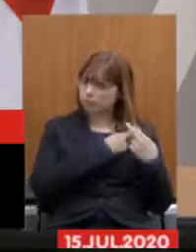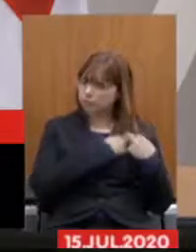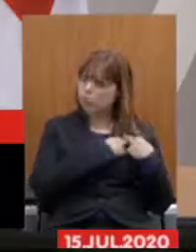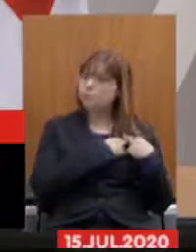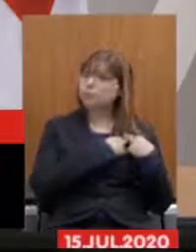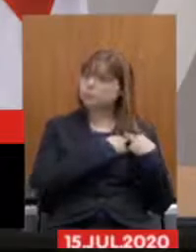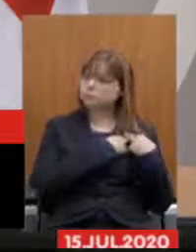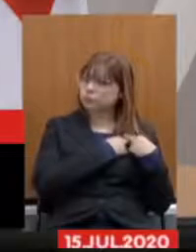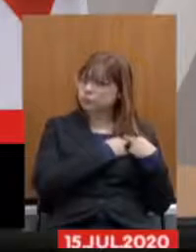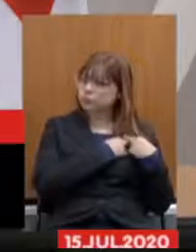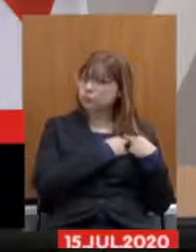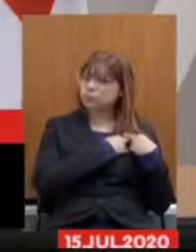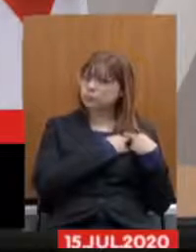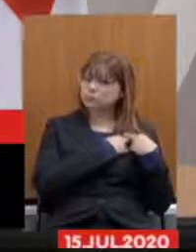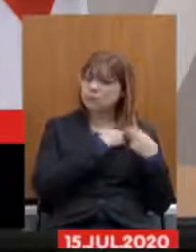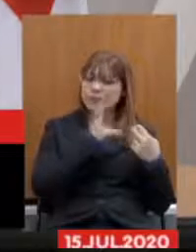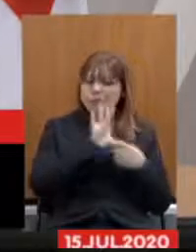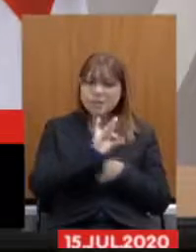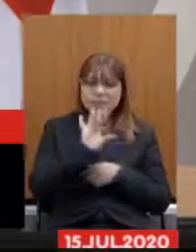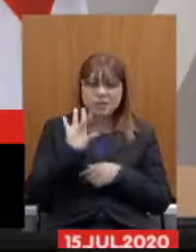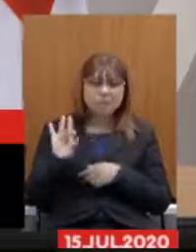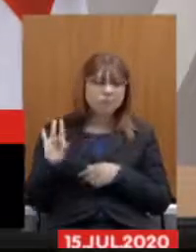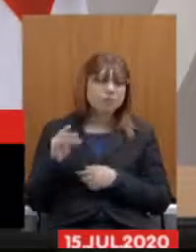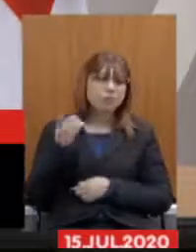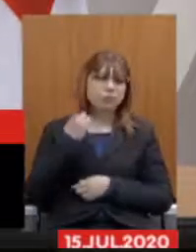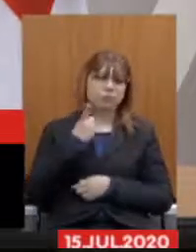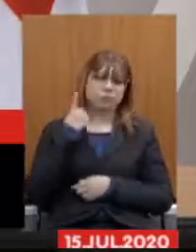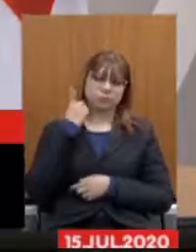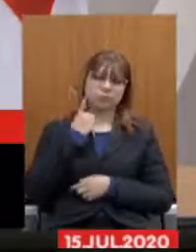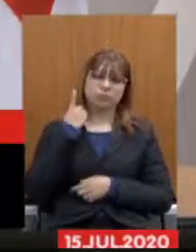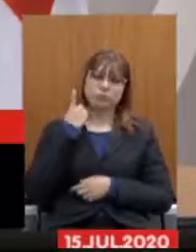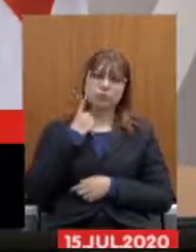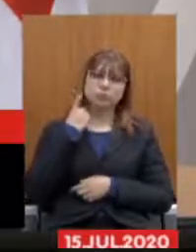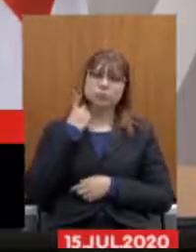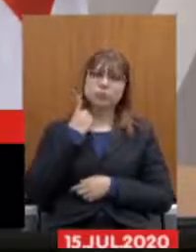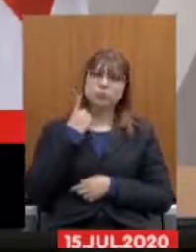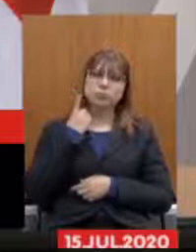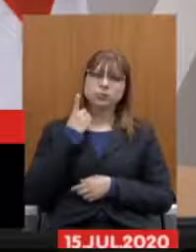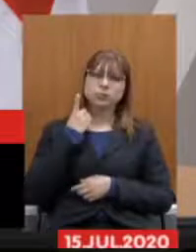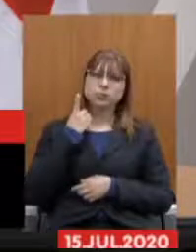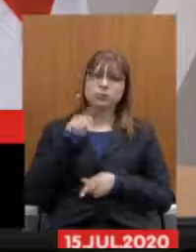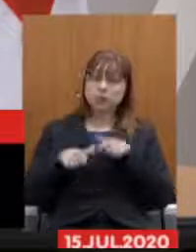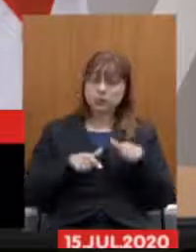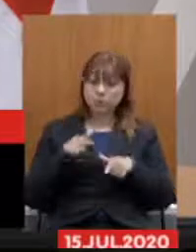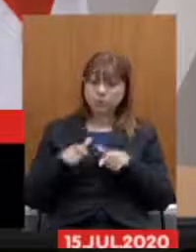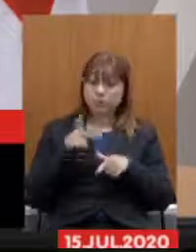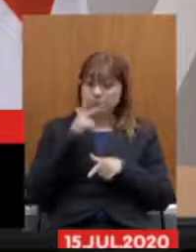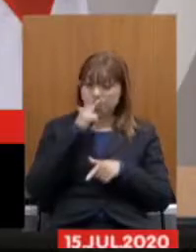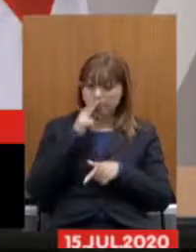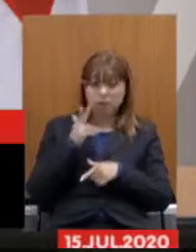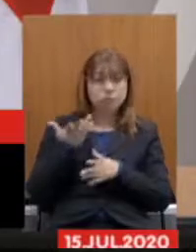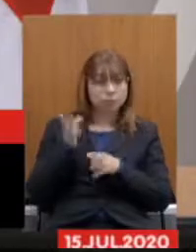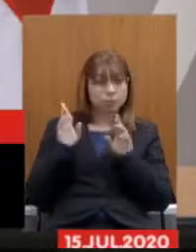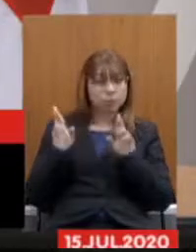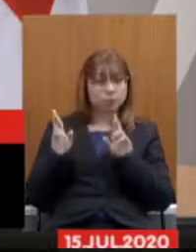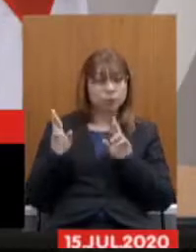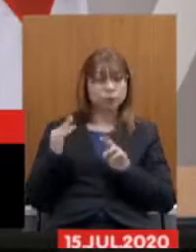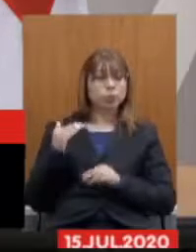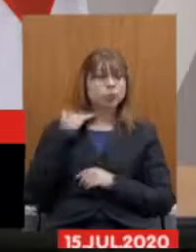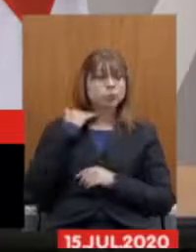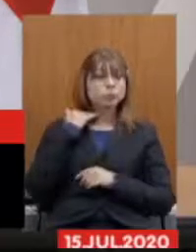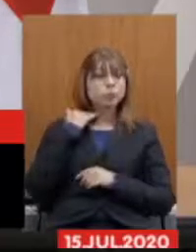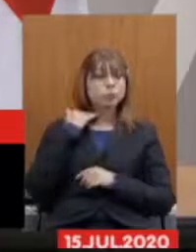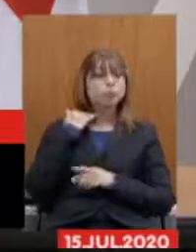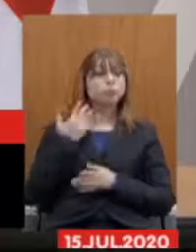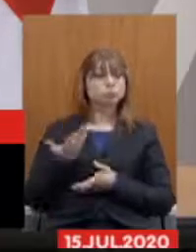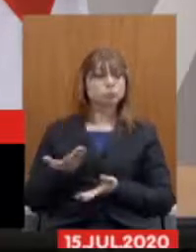responsabilidade cada parlamentar que estão atuando como um juiz nesse